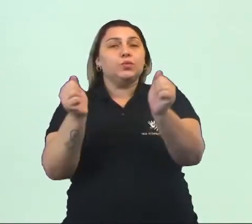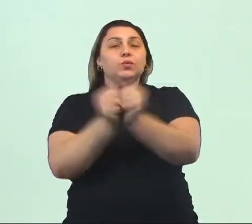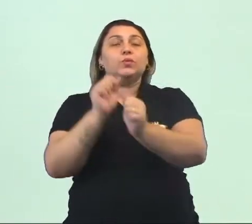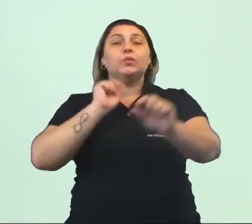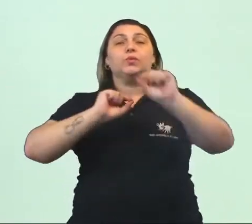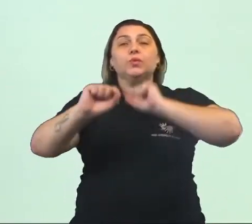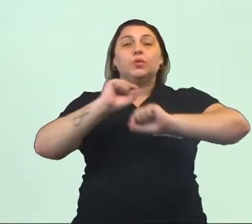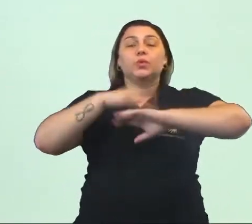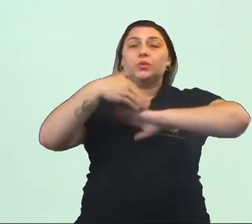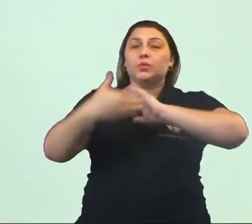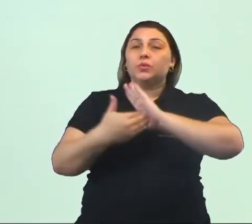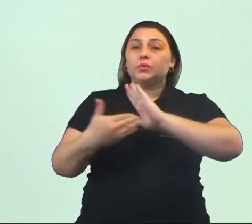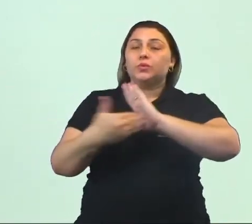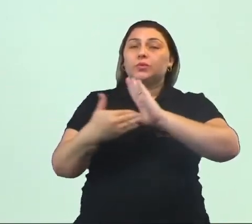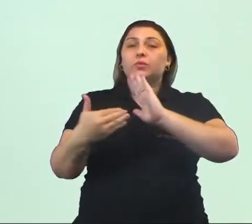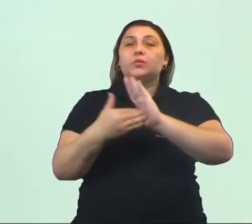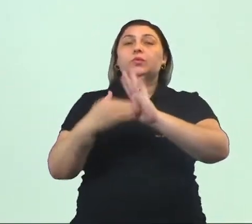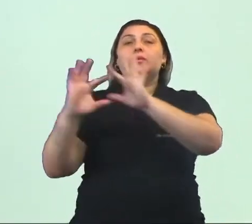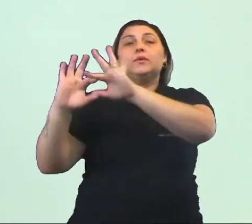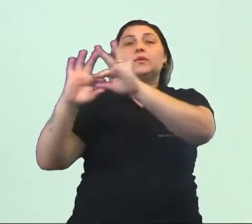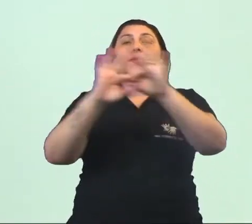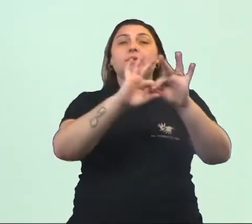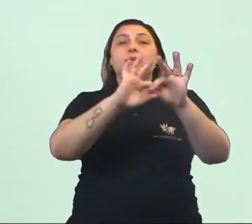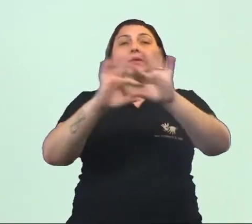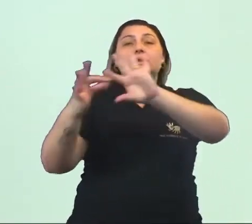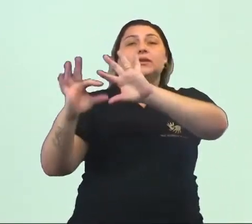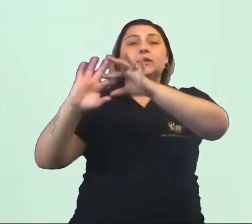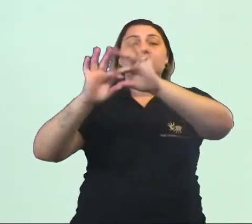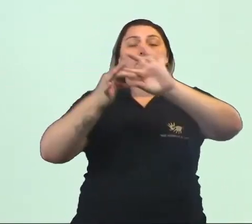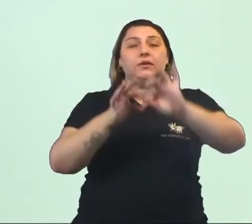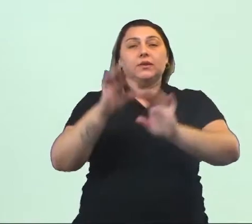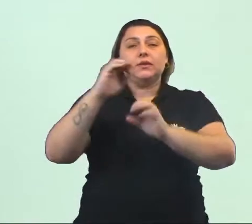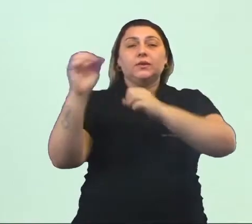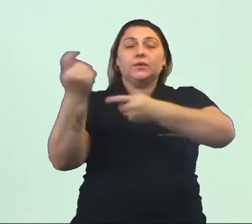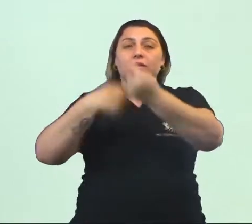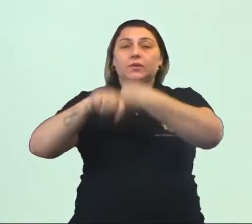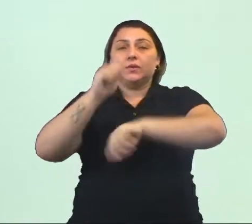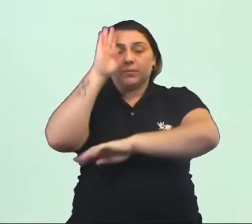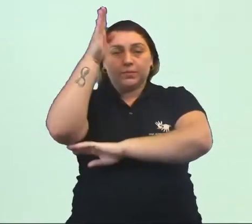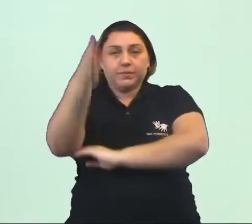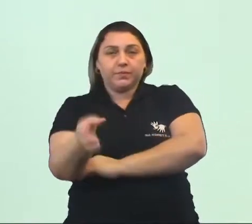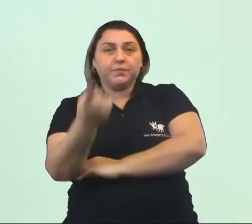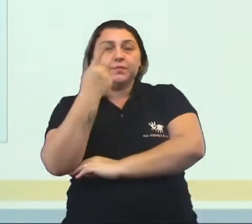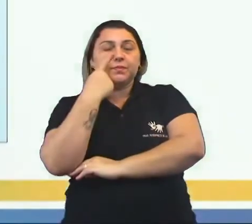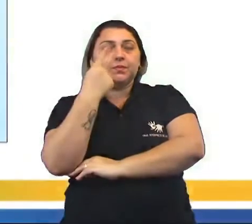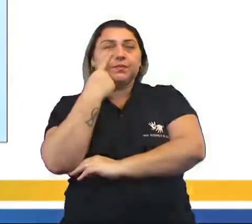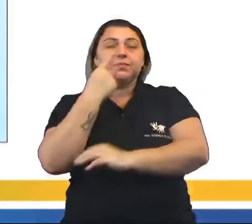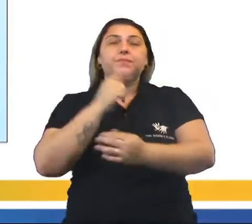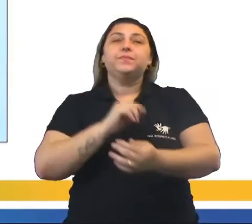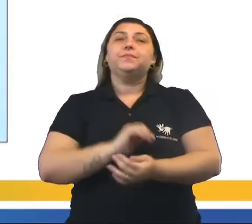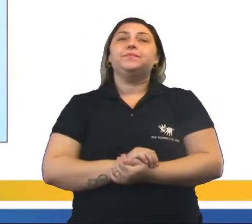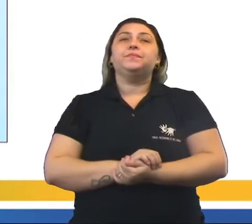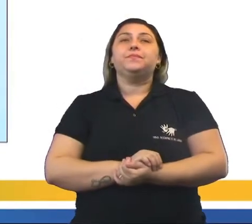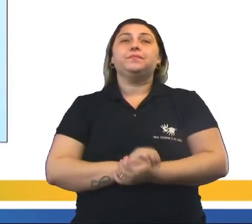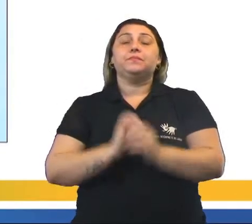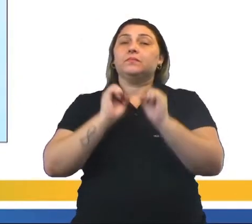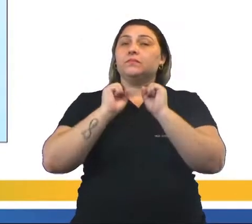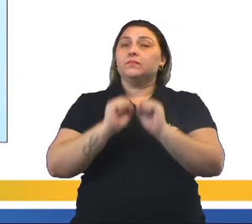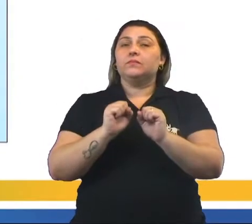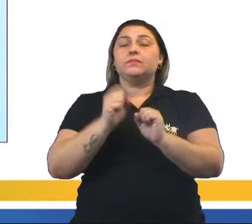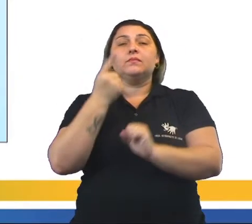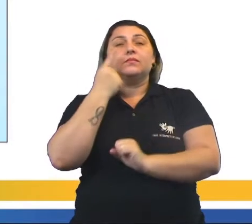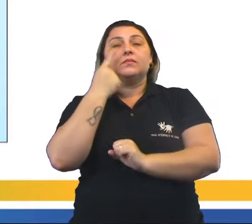com todos esses ciclos econômicos principais. Então, olha só, nessa situação podemos